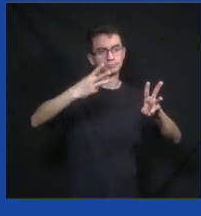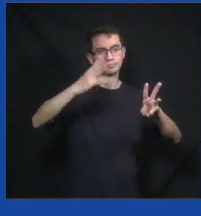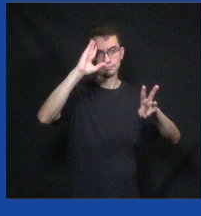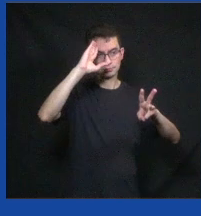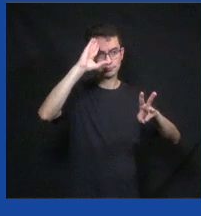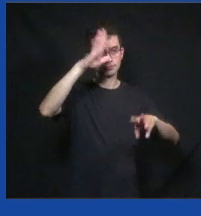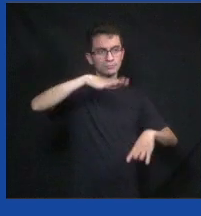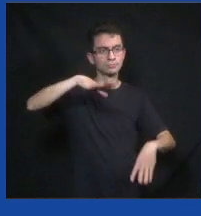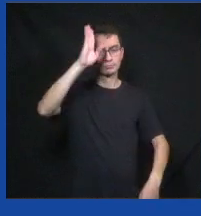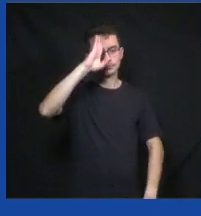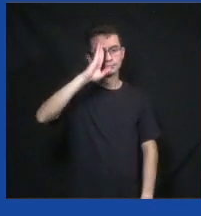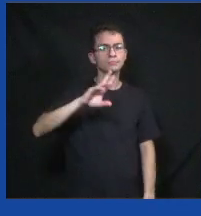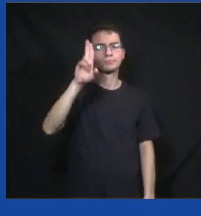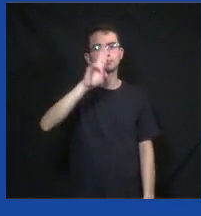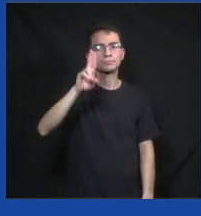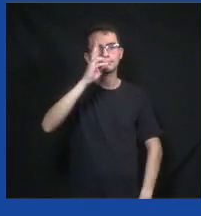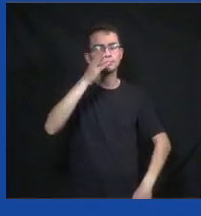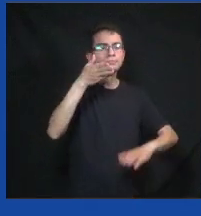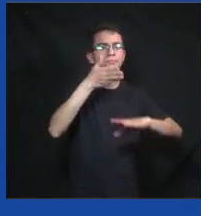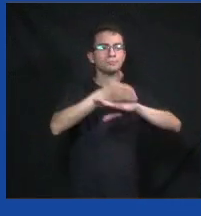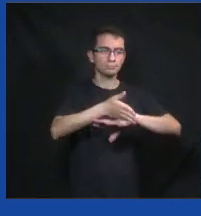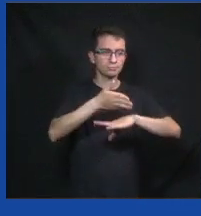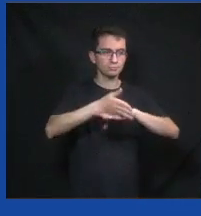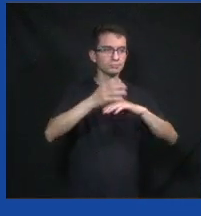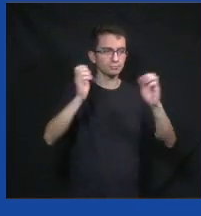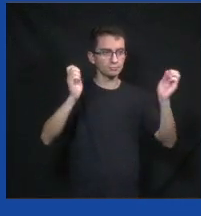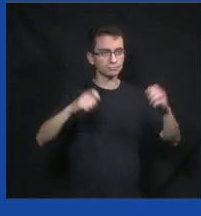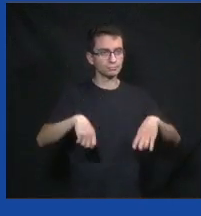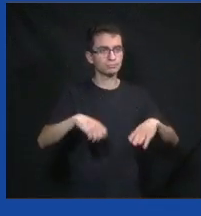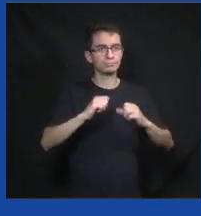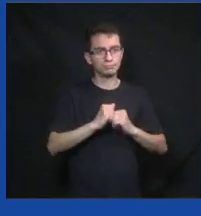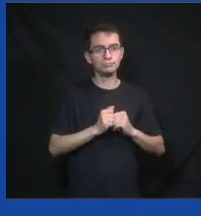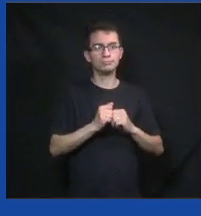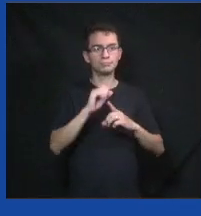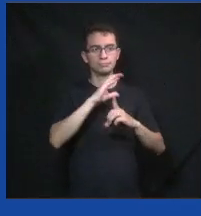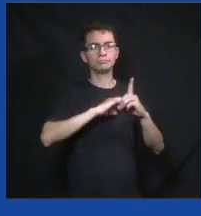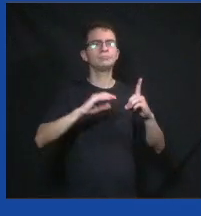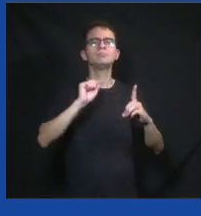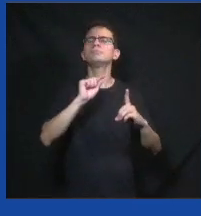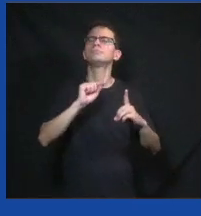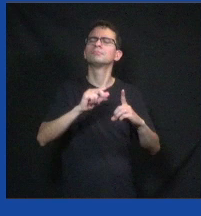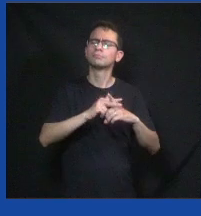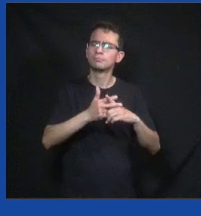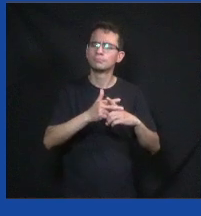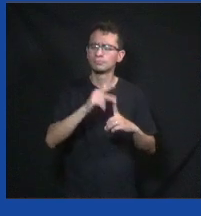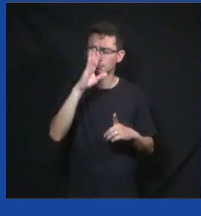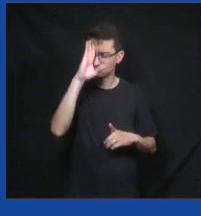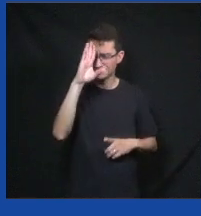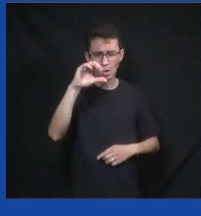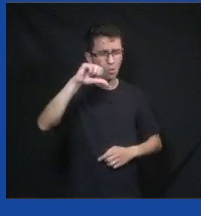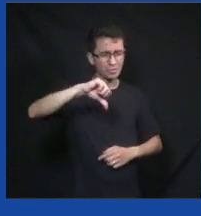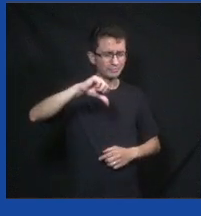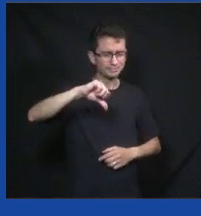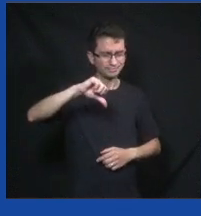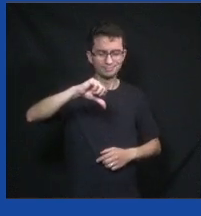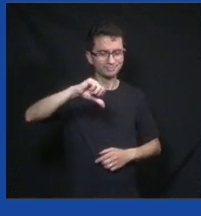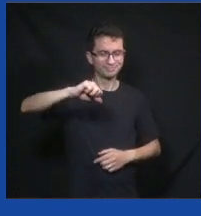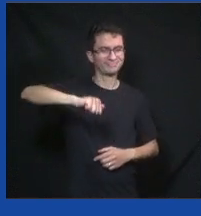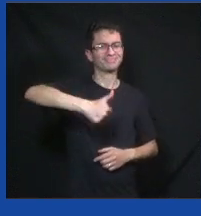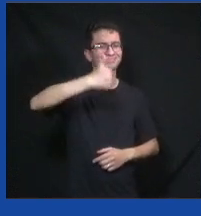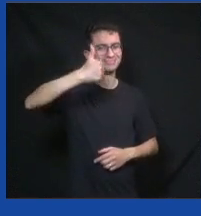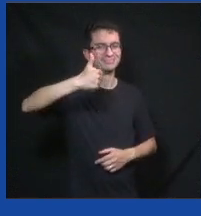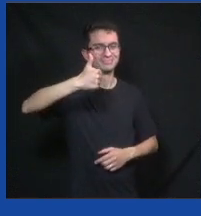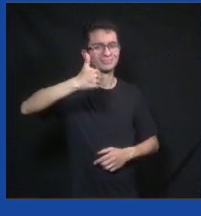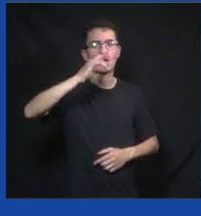usuários mais ativos do Brasil. A gente vê o cidadão como a principal ferramenta e não ferramenta no sentido negativo, mas no sentido de é um